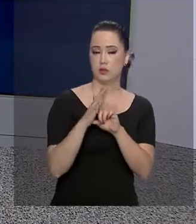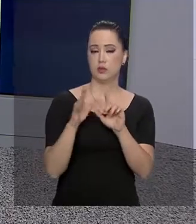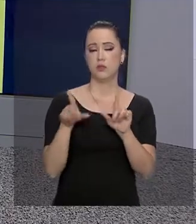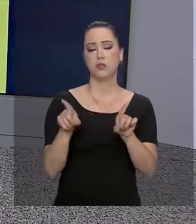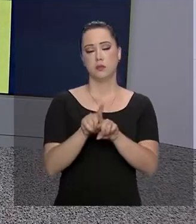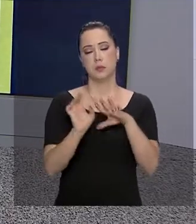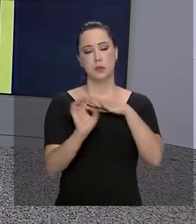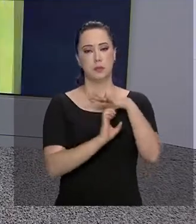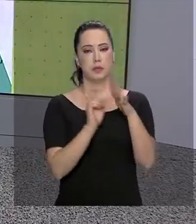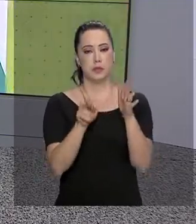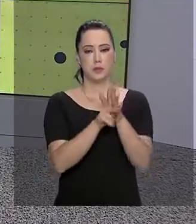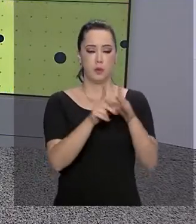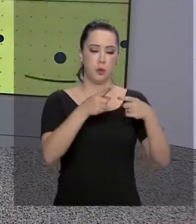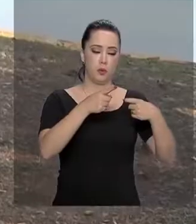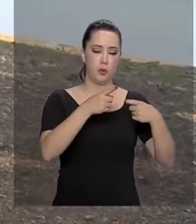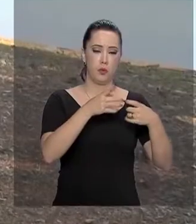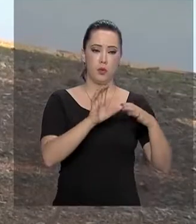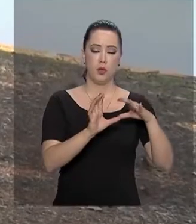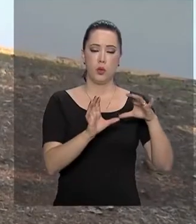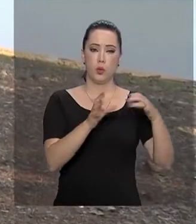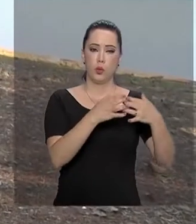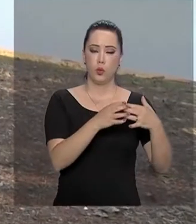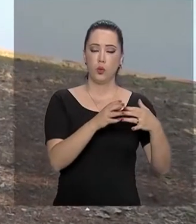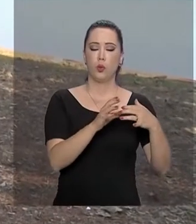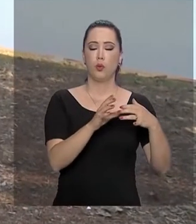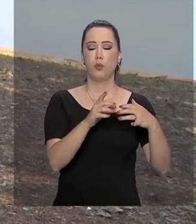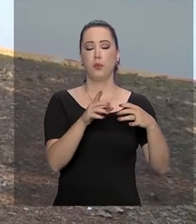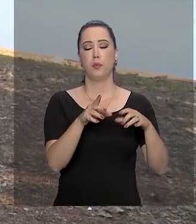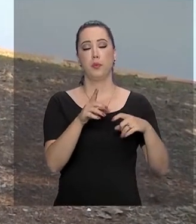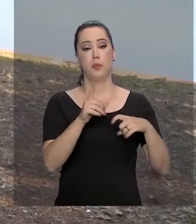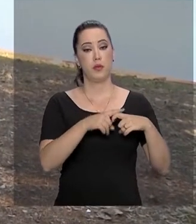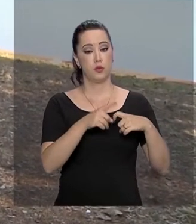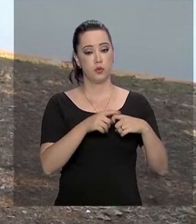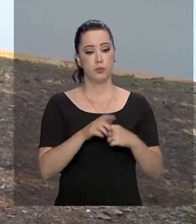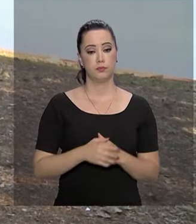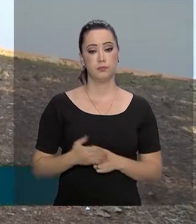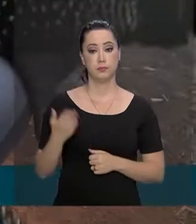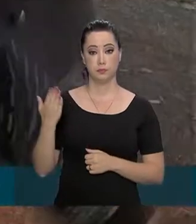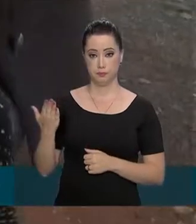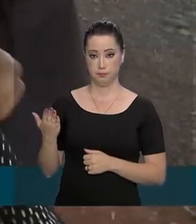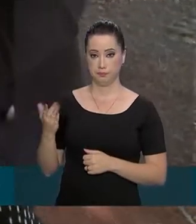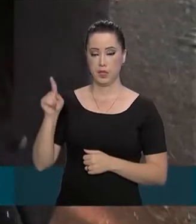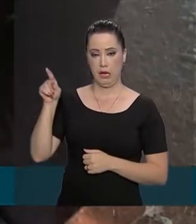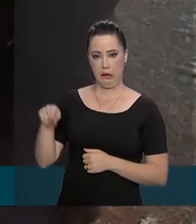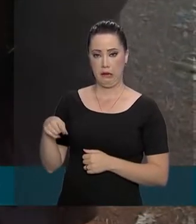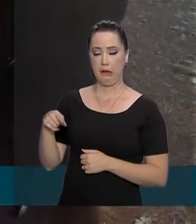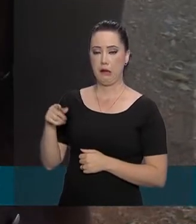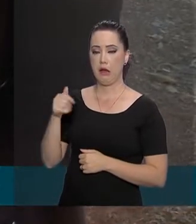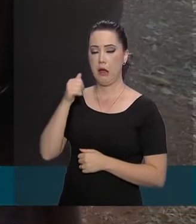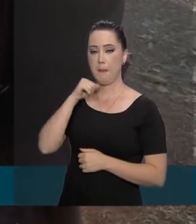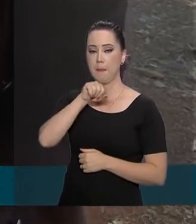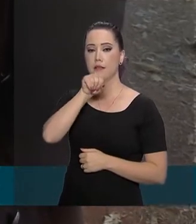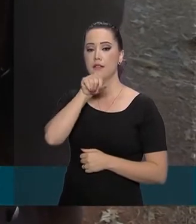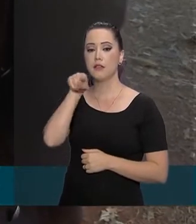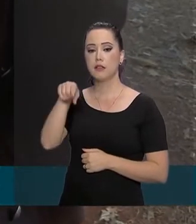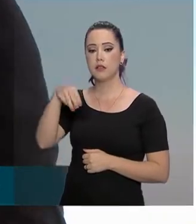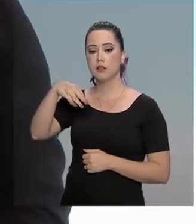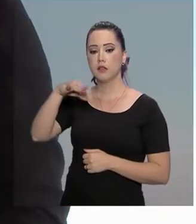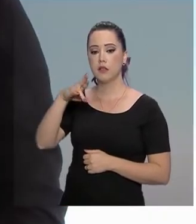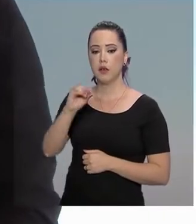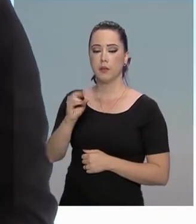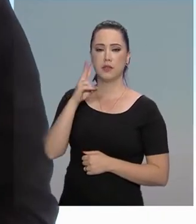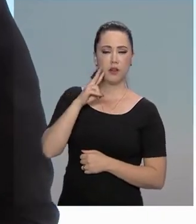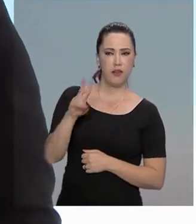e entidades médicas. Andréia é mãe da Maria Flor. Ainda no colo, ela observou que a filha